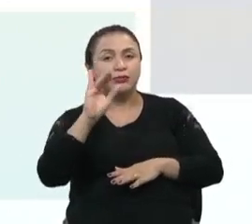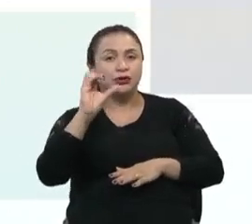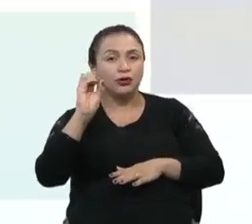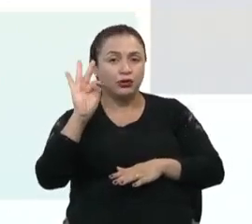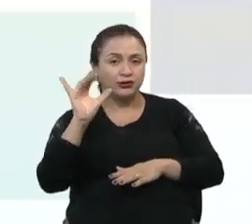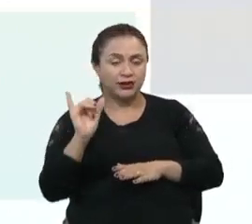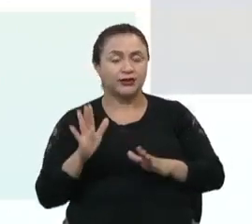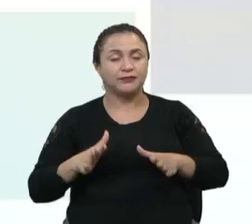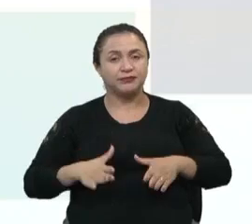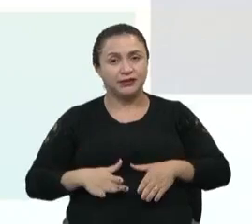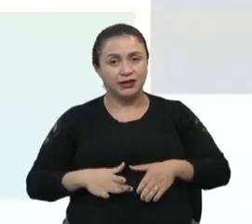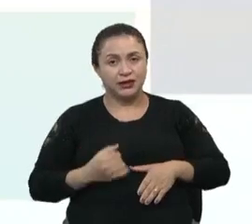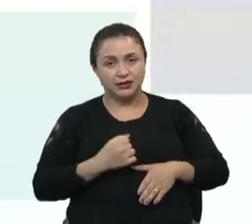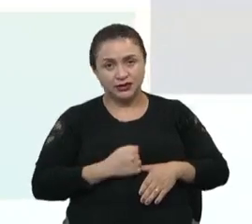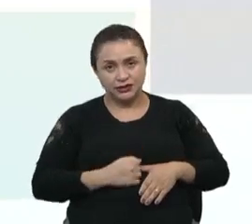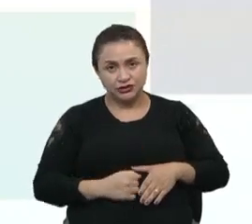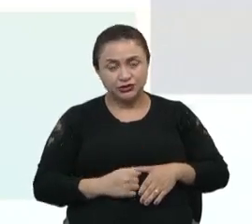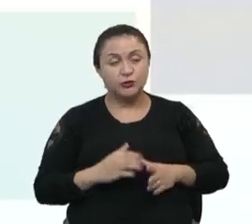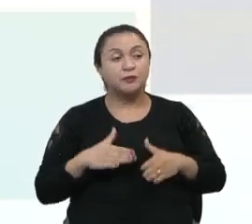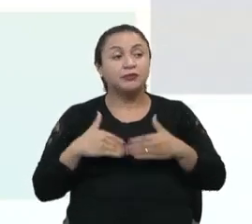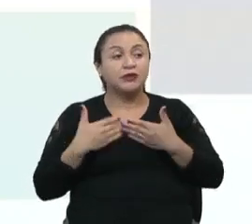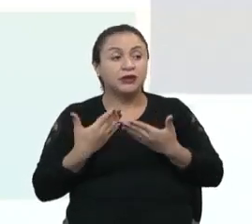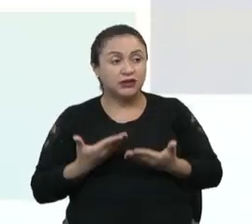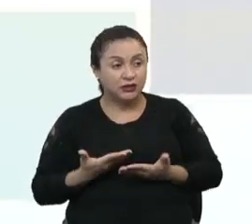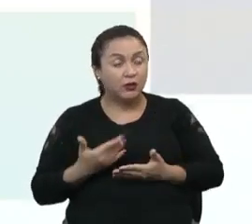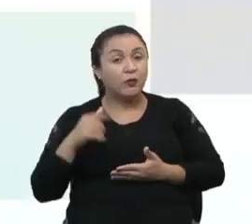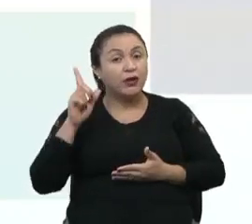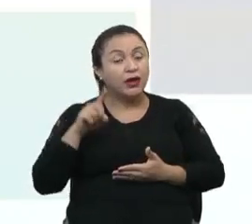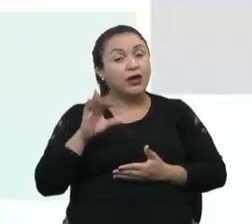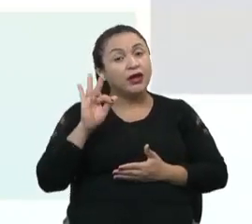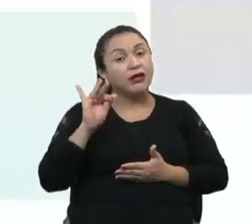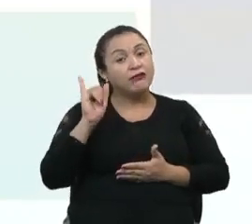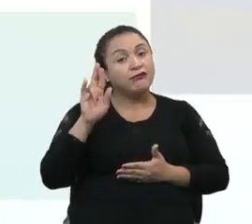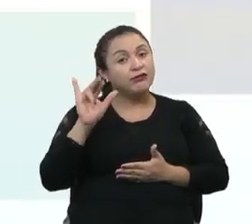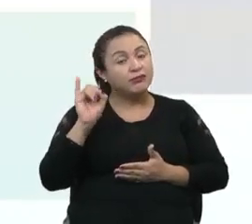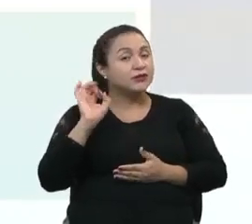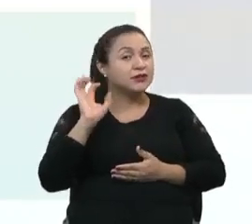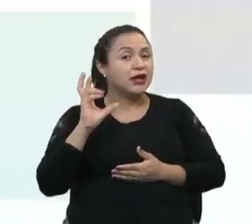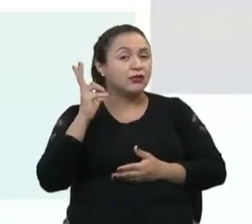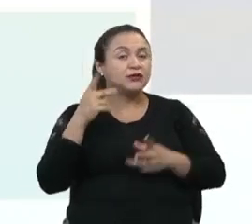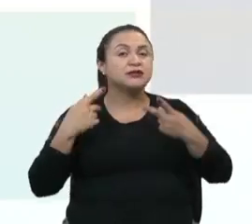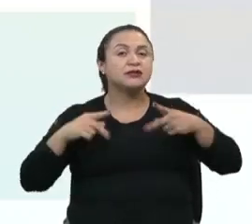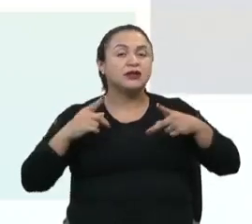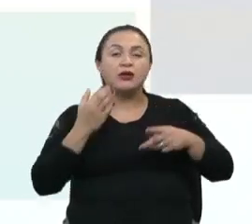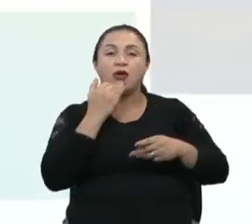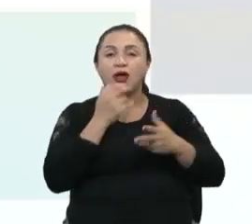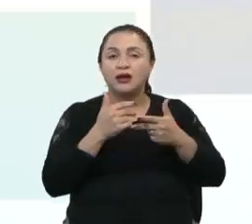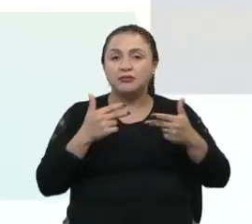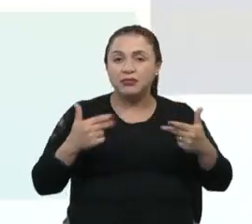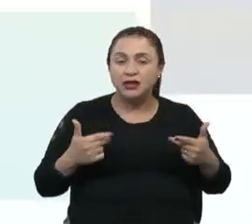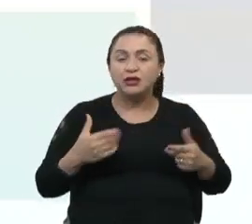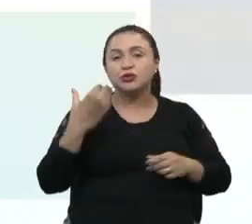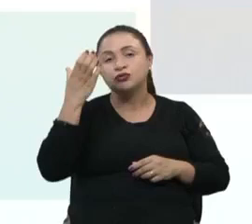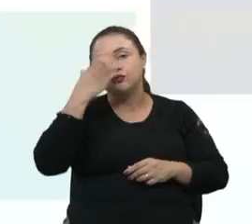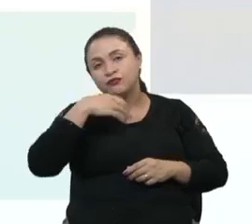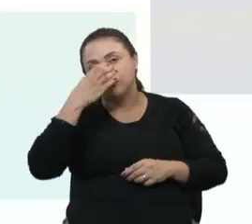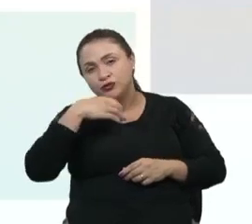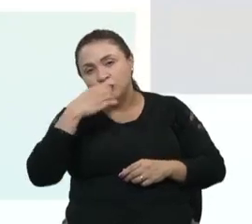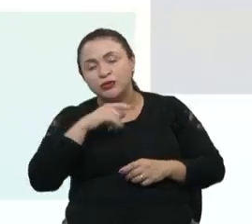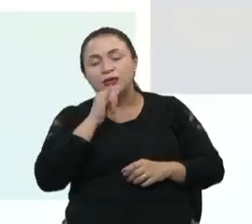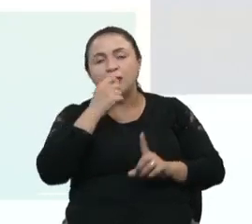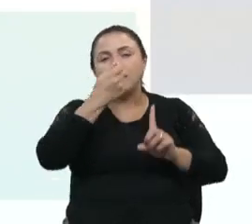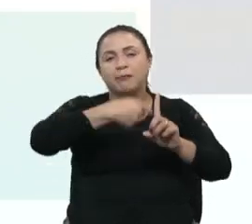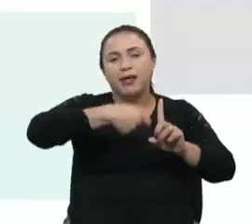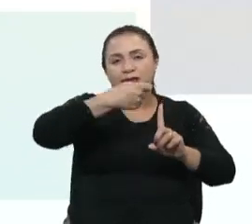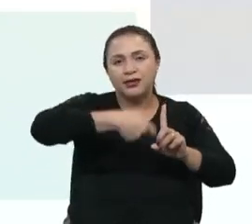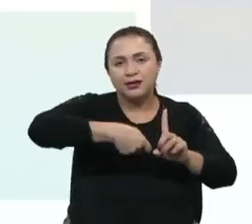Então, os pré-bióticos são fibras que ocorrem naturalmente nos alimentos, em frutas, como a banana,